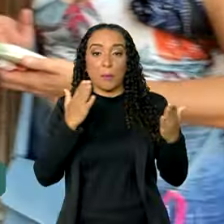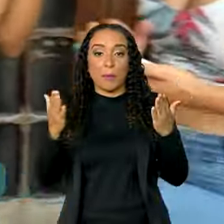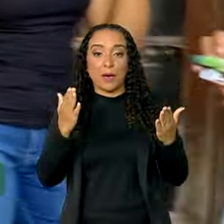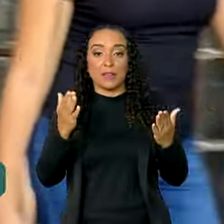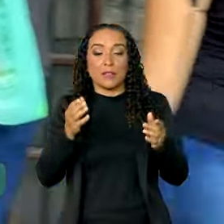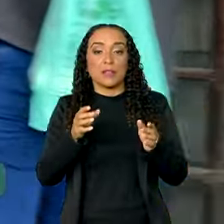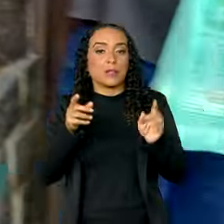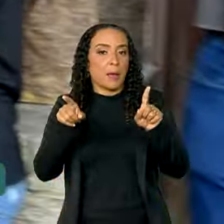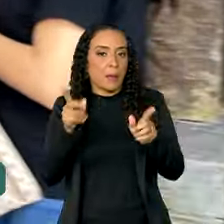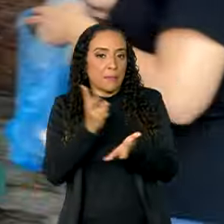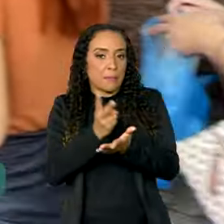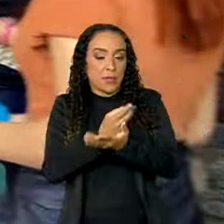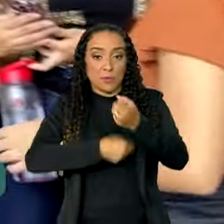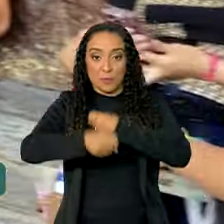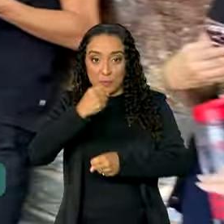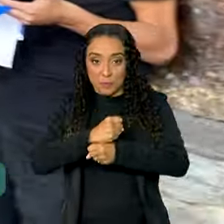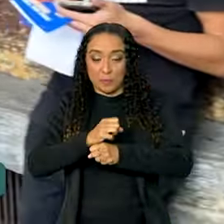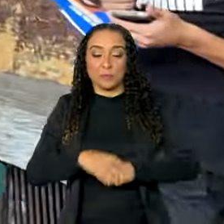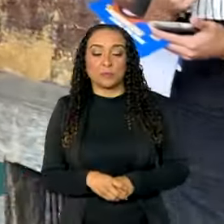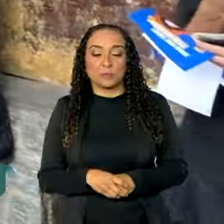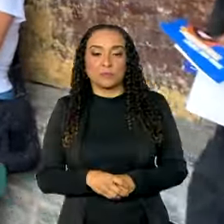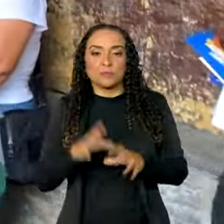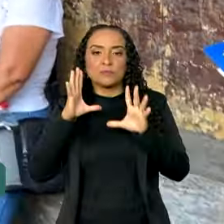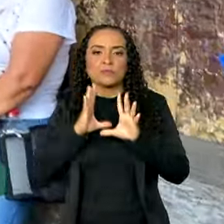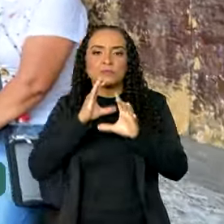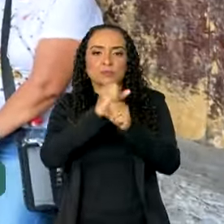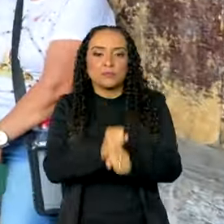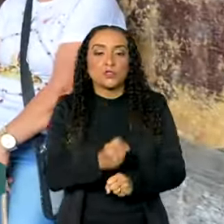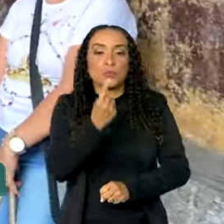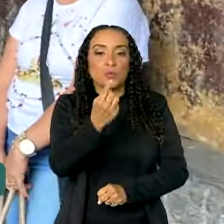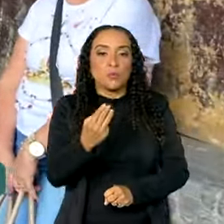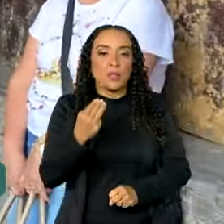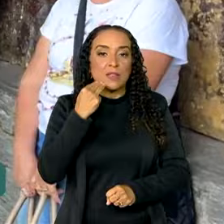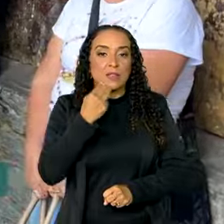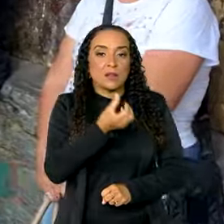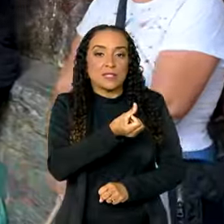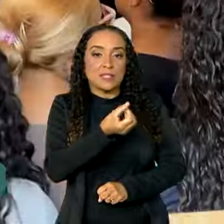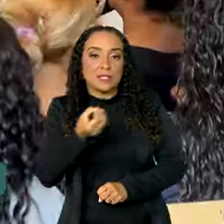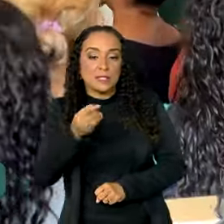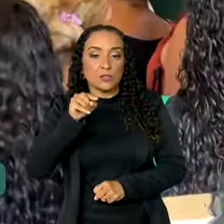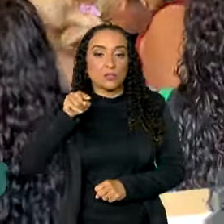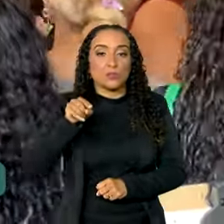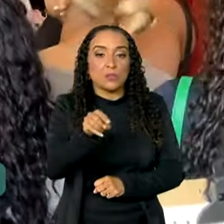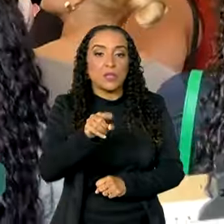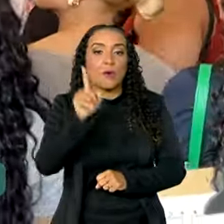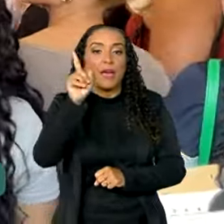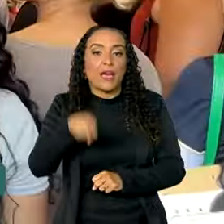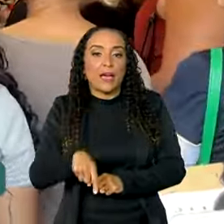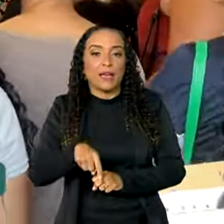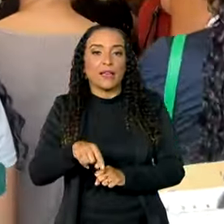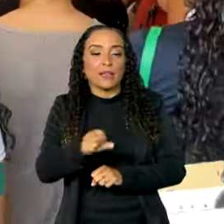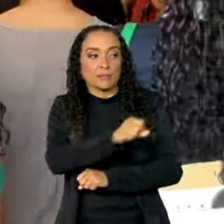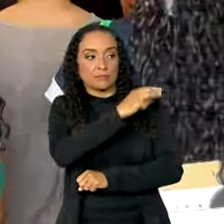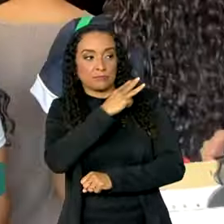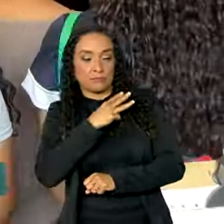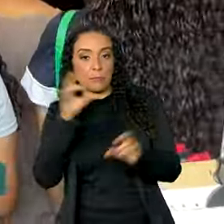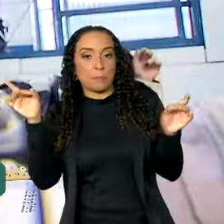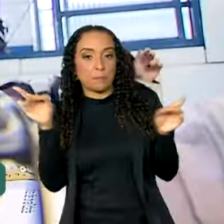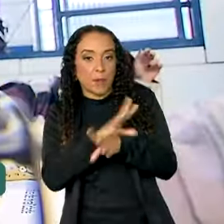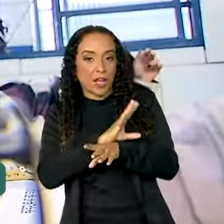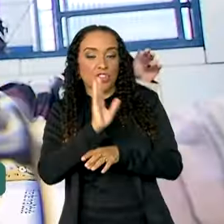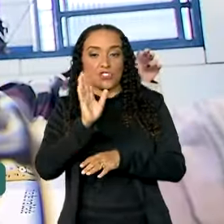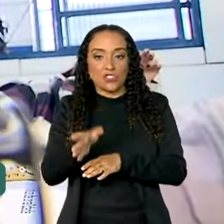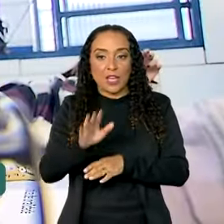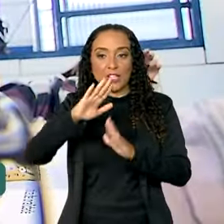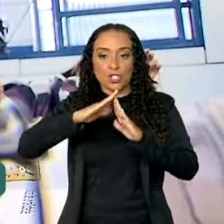ao exame do ano passado. Desse total, 1 milhão e 600 mil são concluintes do ensino médio